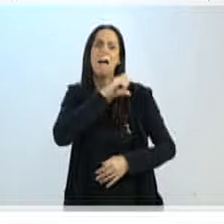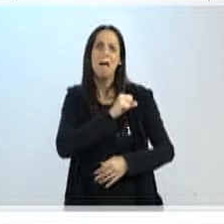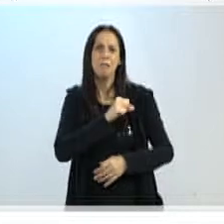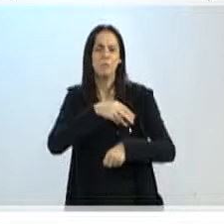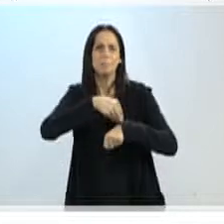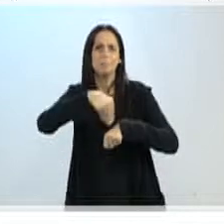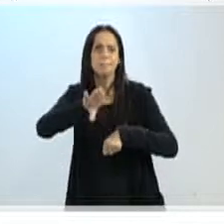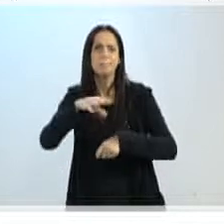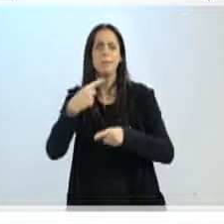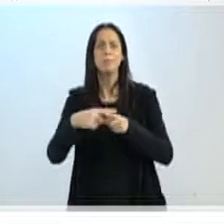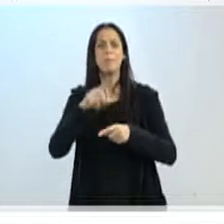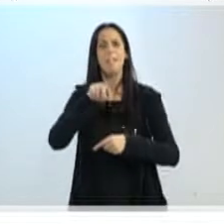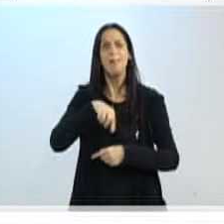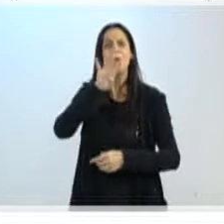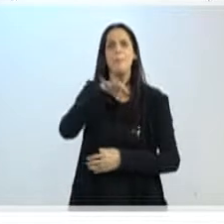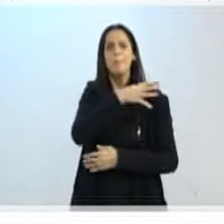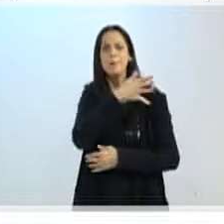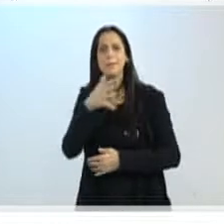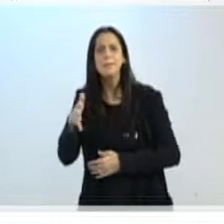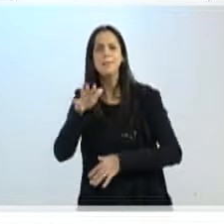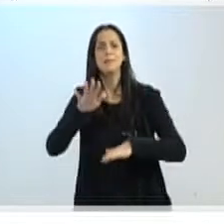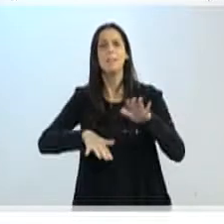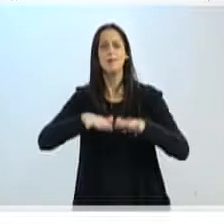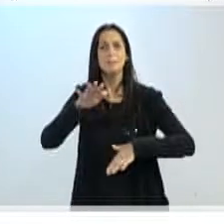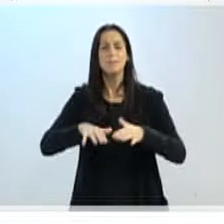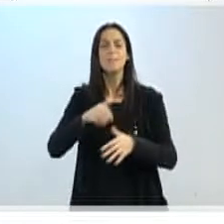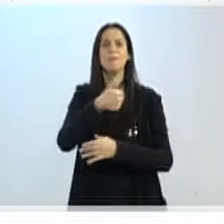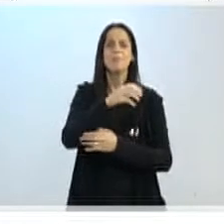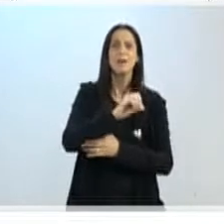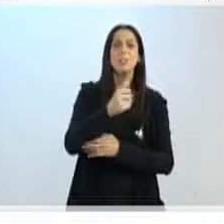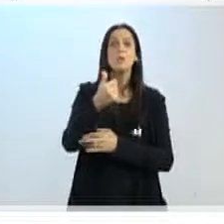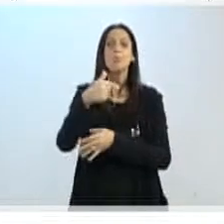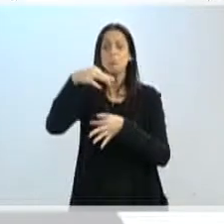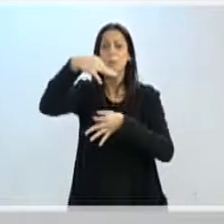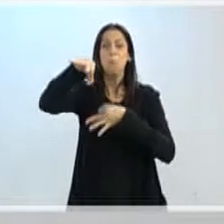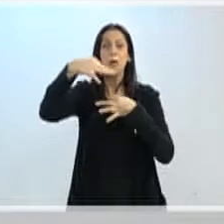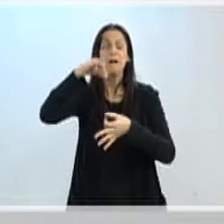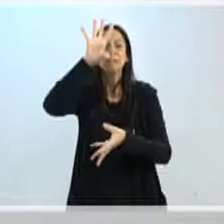planilhas, vezes, de 10, 12 abas, que a gente apura nisso aí.